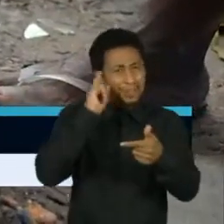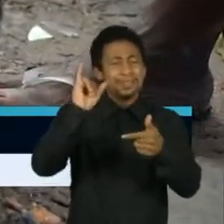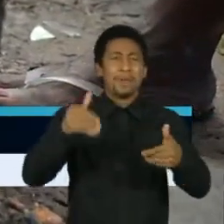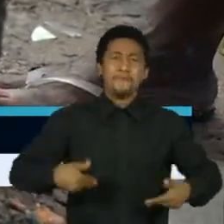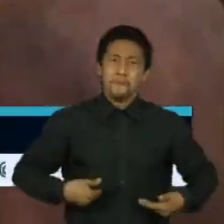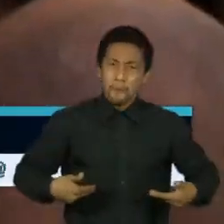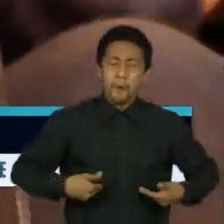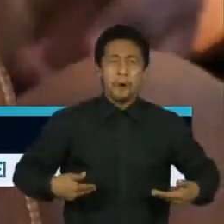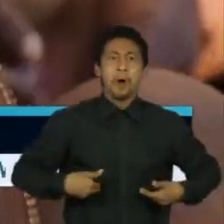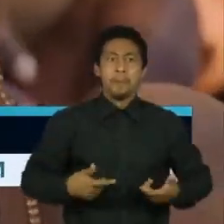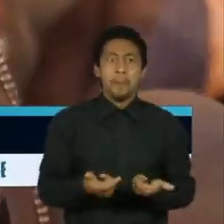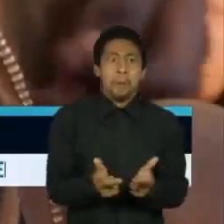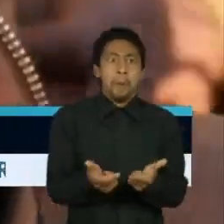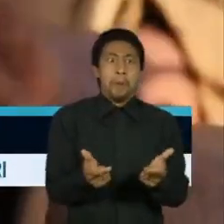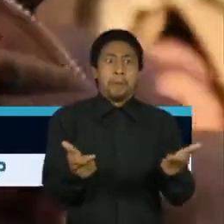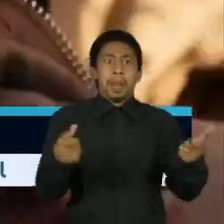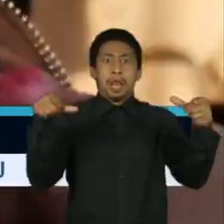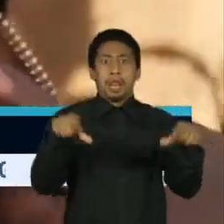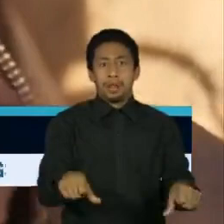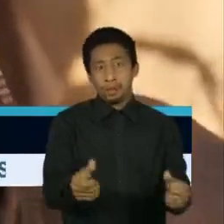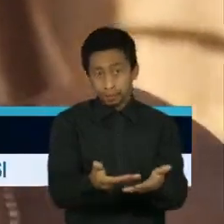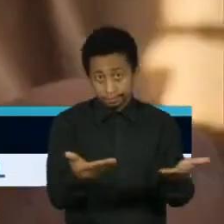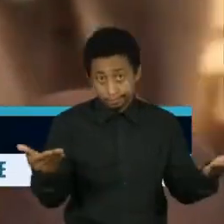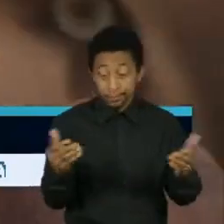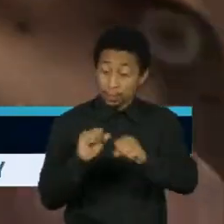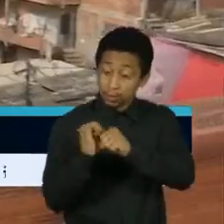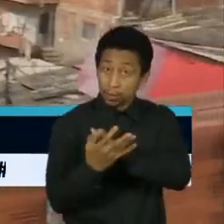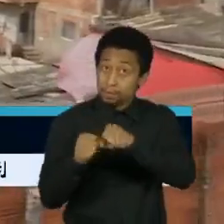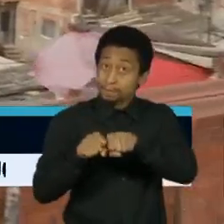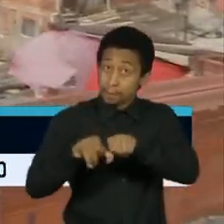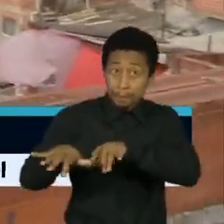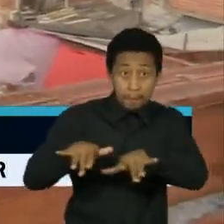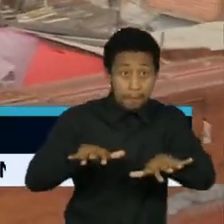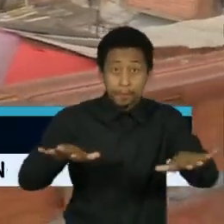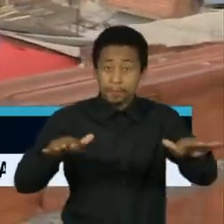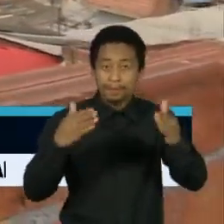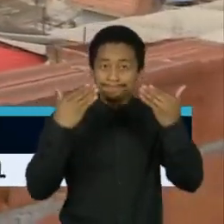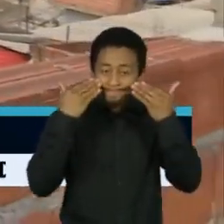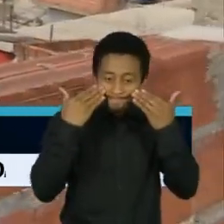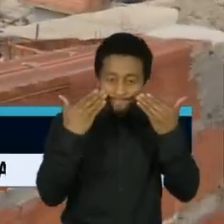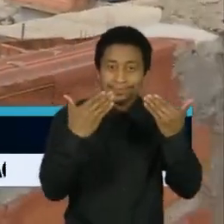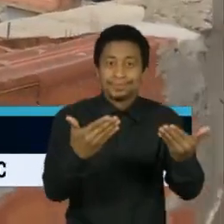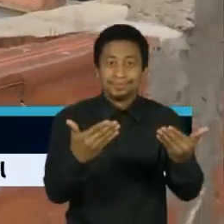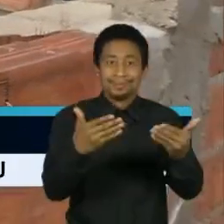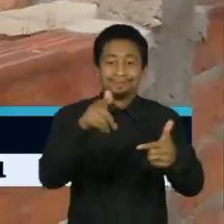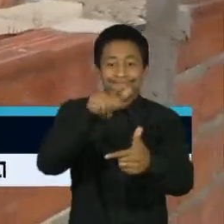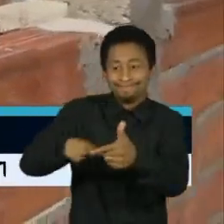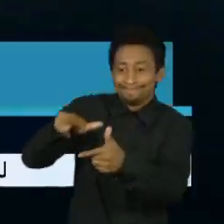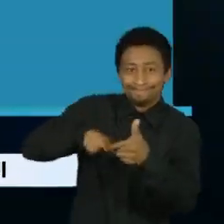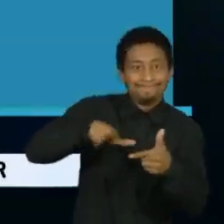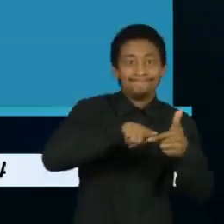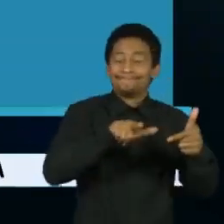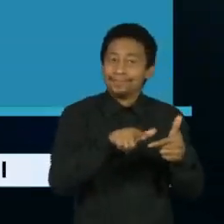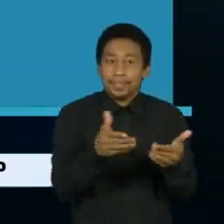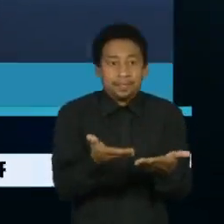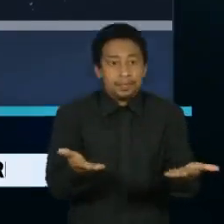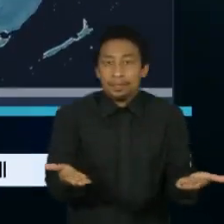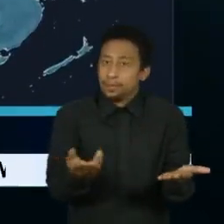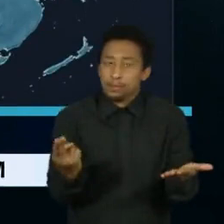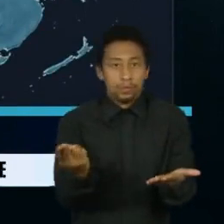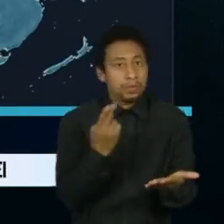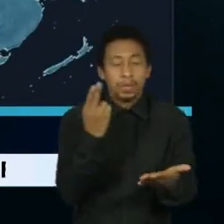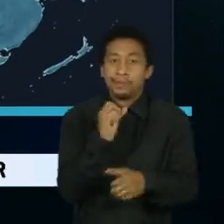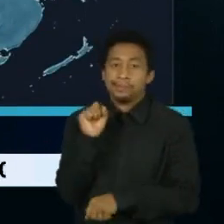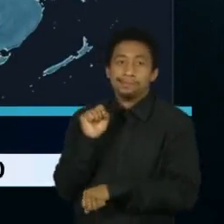torne uma pandemia. O impacto econômico da Covid-19 mostrou que não é possível mais esperar. Hoje, cerca de